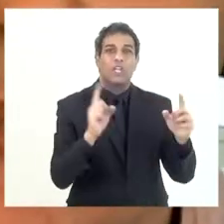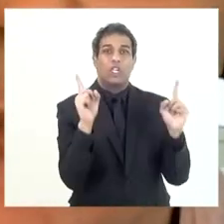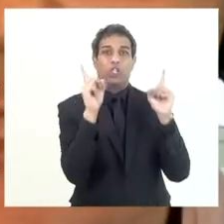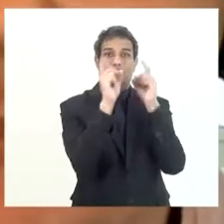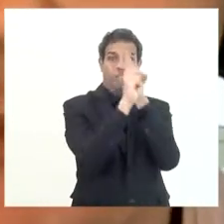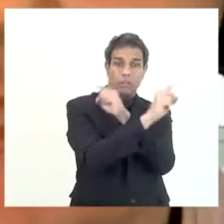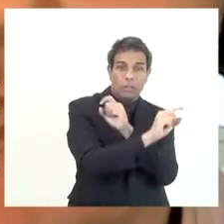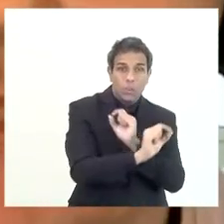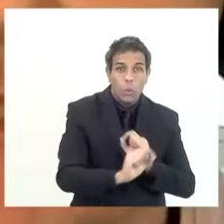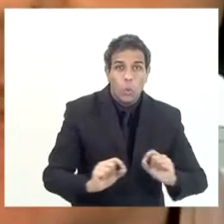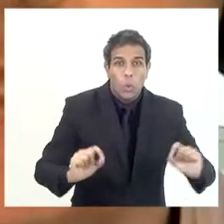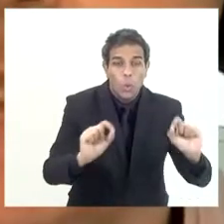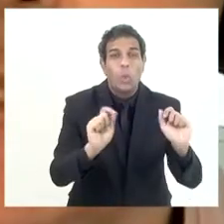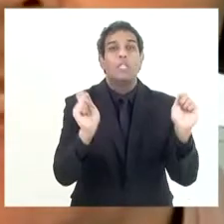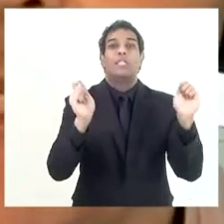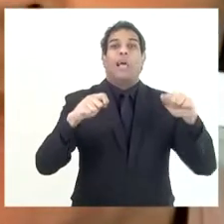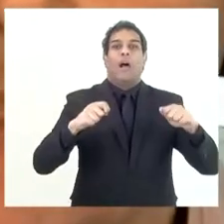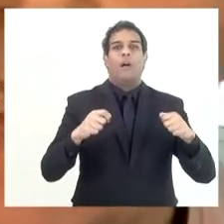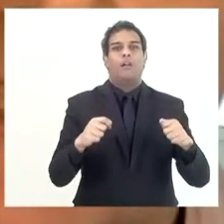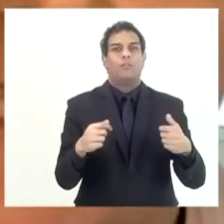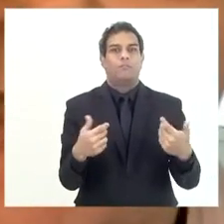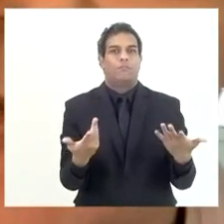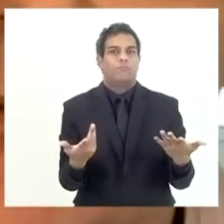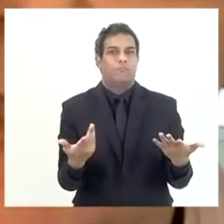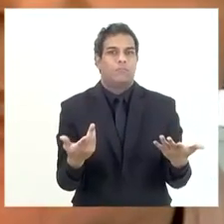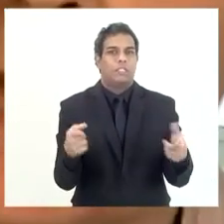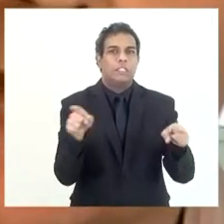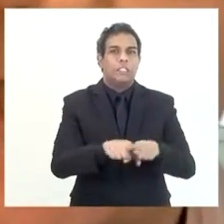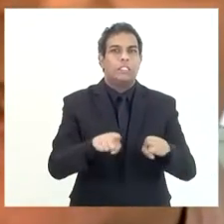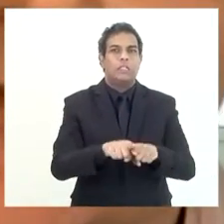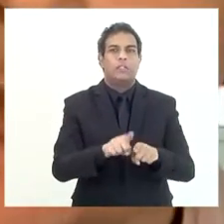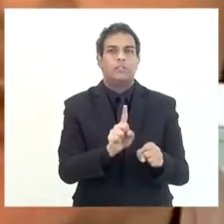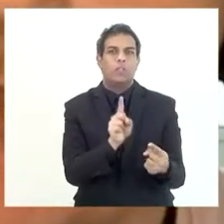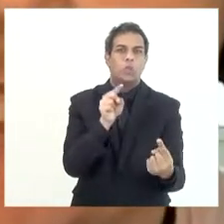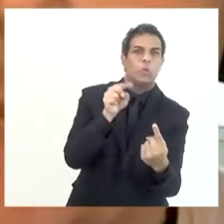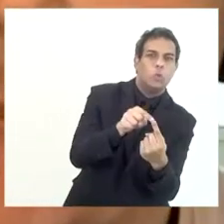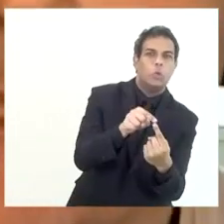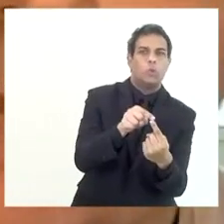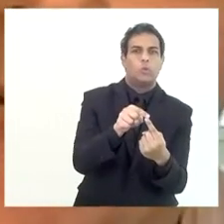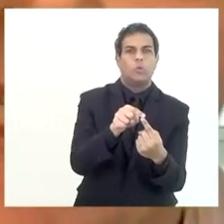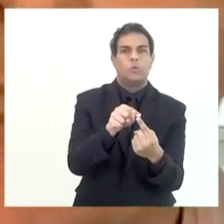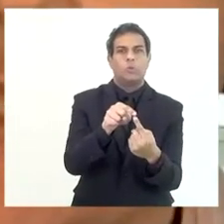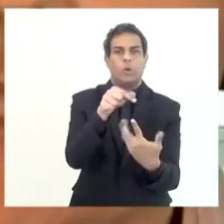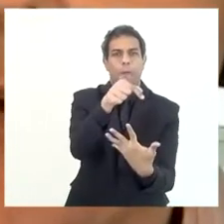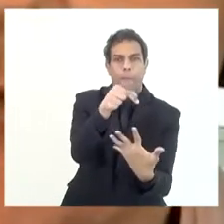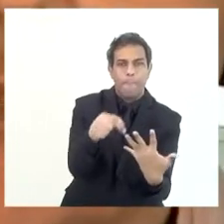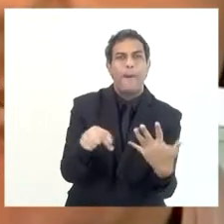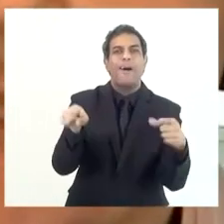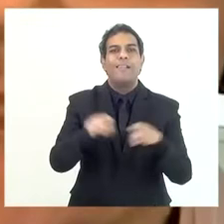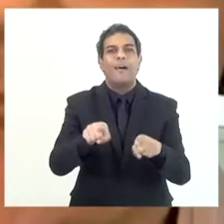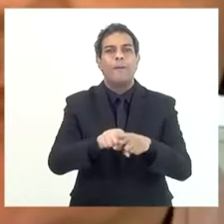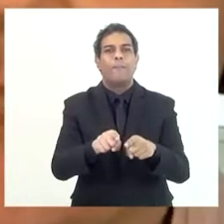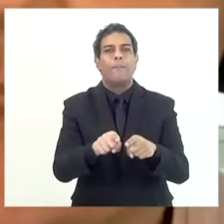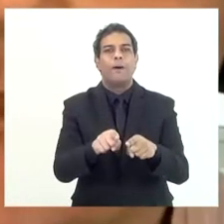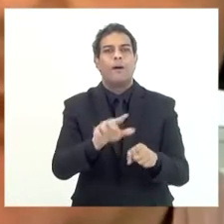que eventualmente poderia ter para destinar os recursos aos objetivos do FEC e para ao Fundeb, a gente não tem isso,